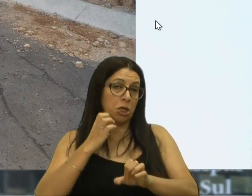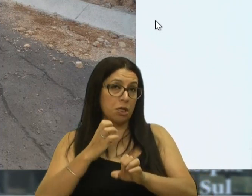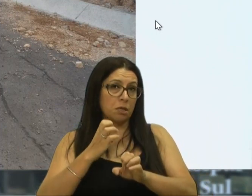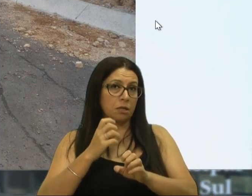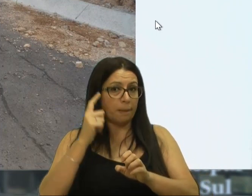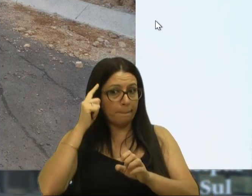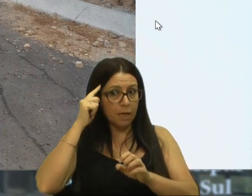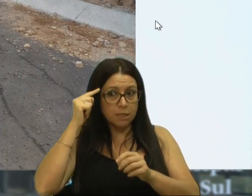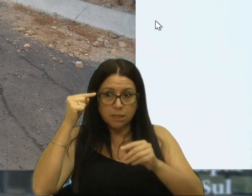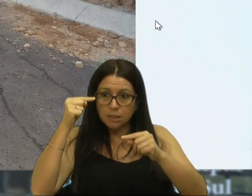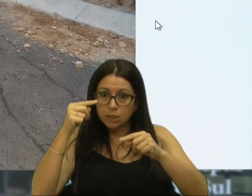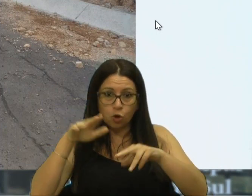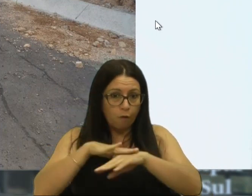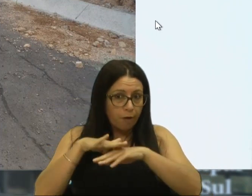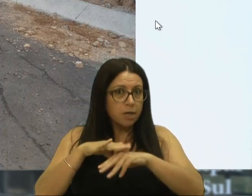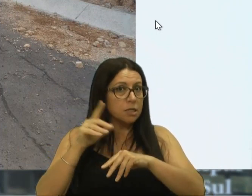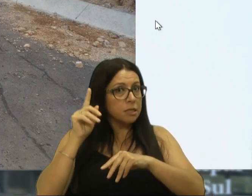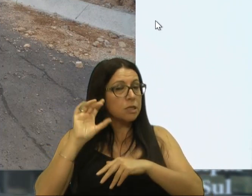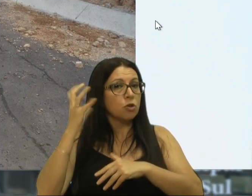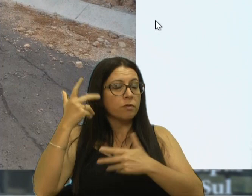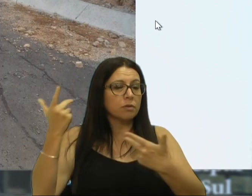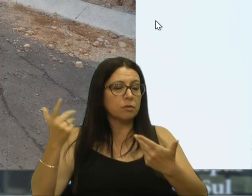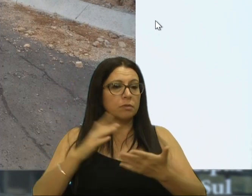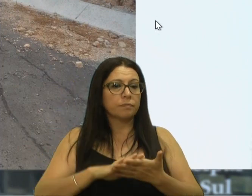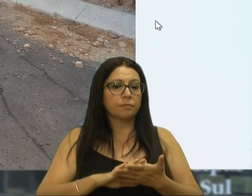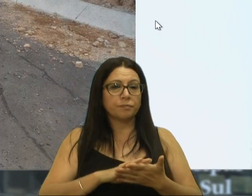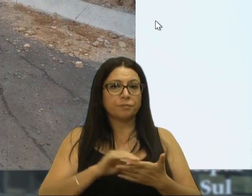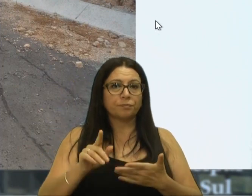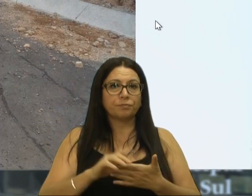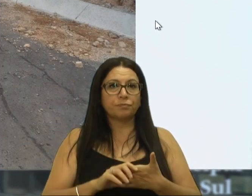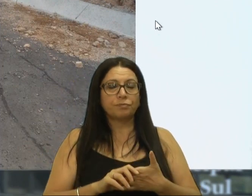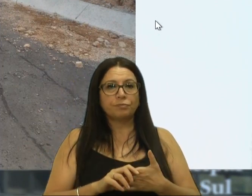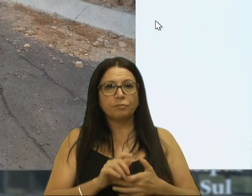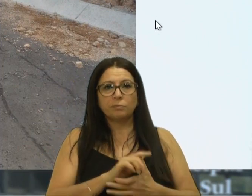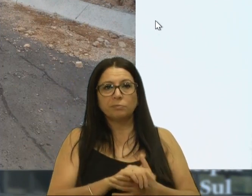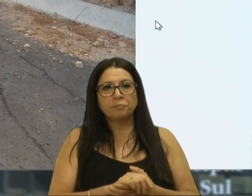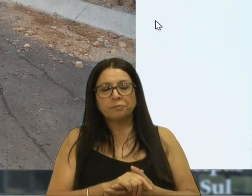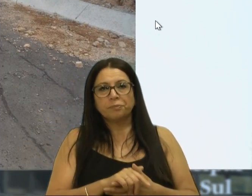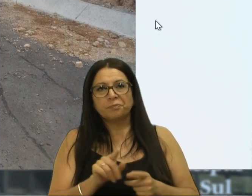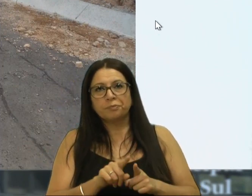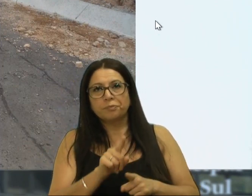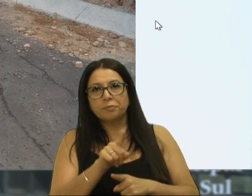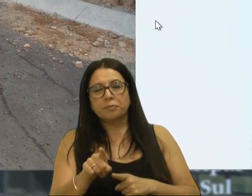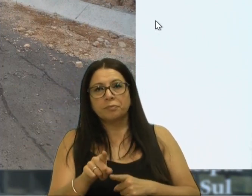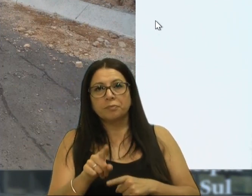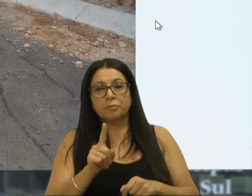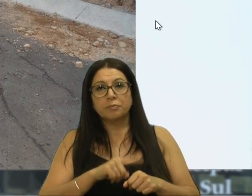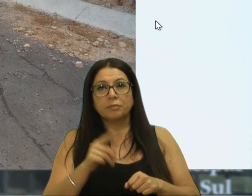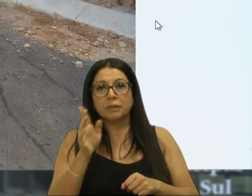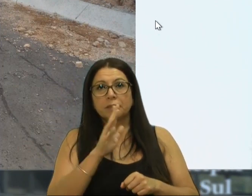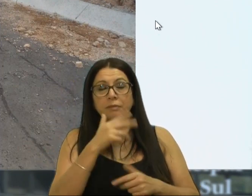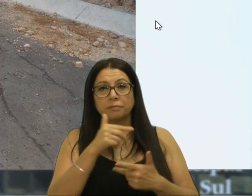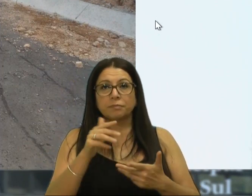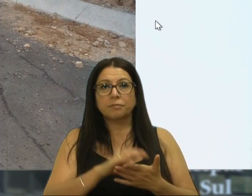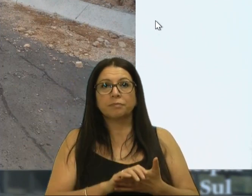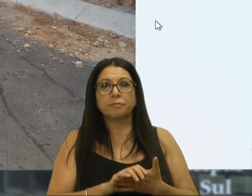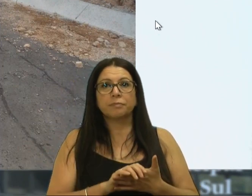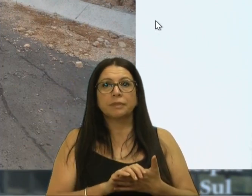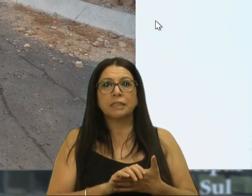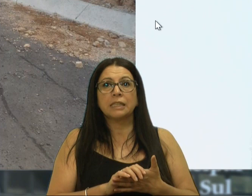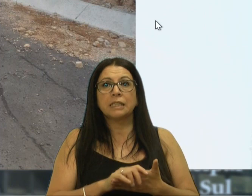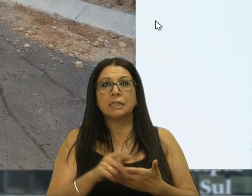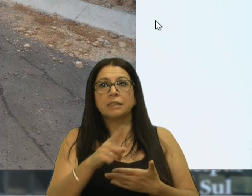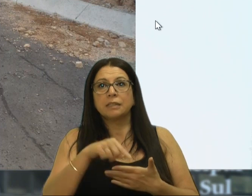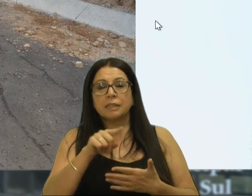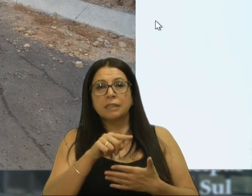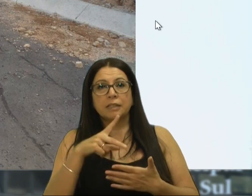se resolva isso, nas próximas licitações, vereador Friuso, que se resolva de imediato, de uma vez por todas,